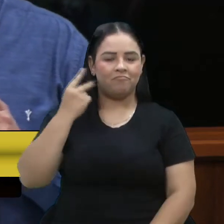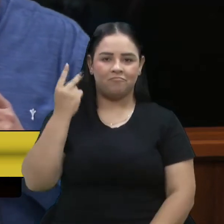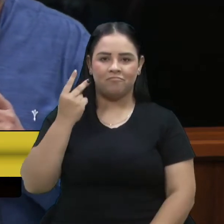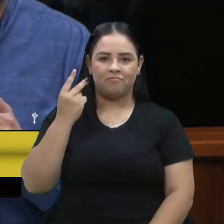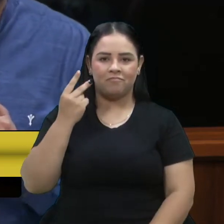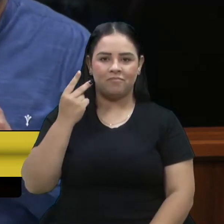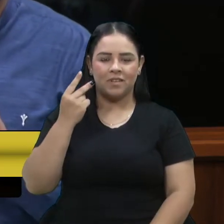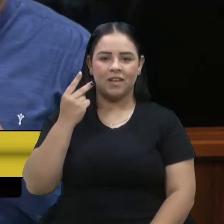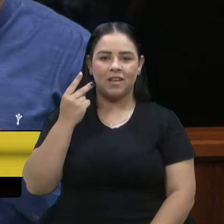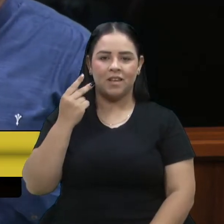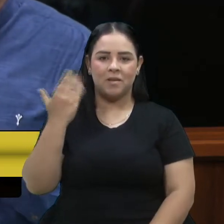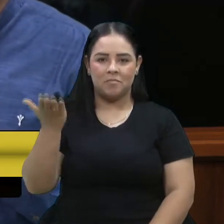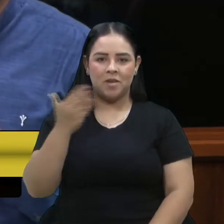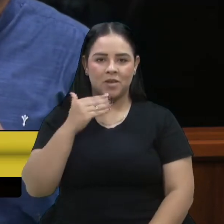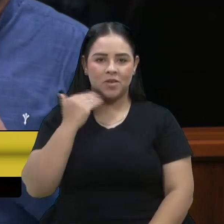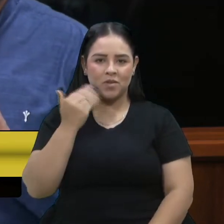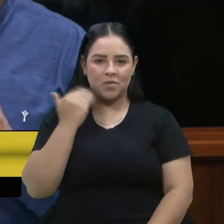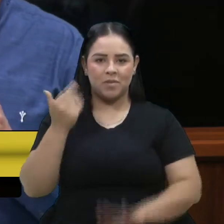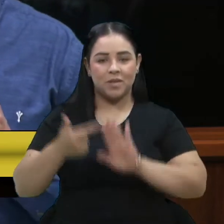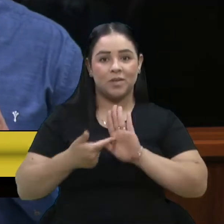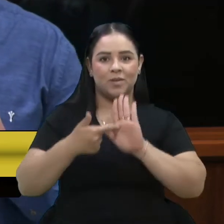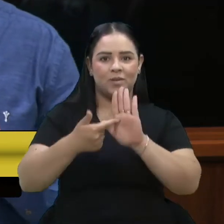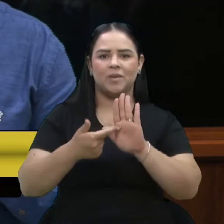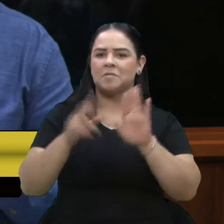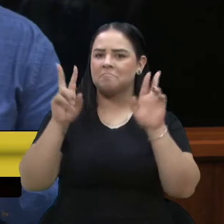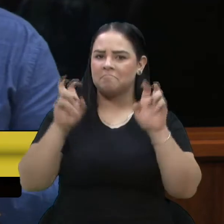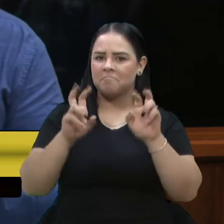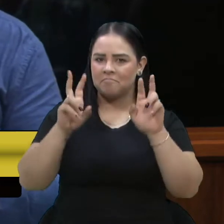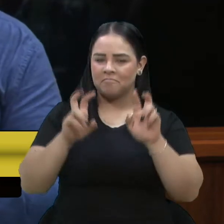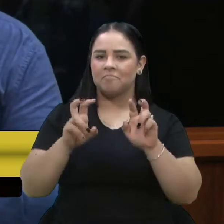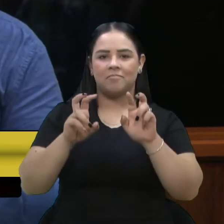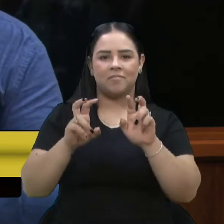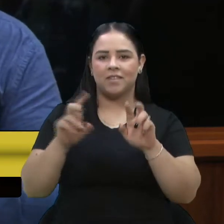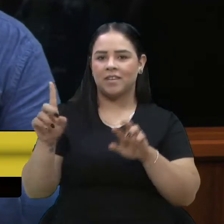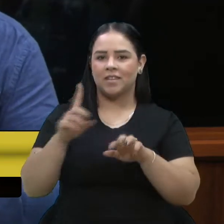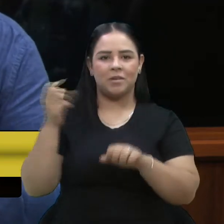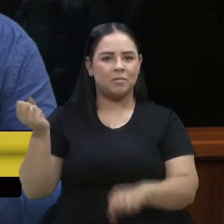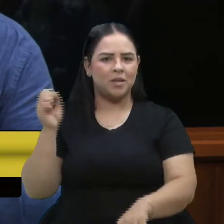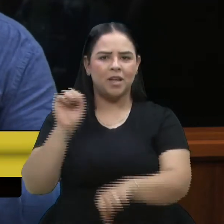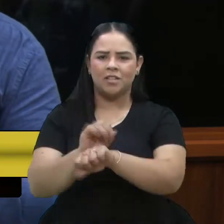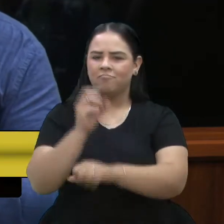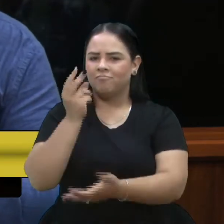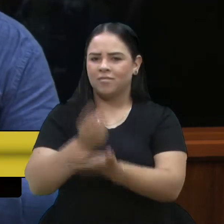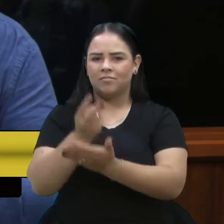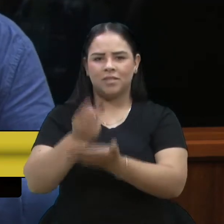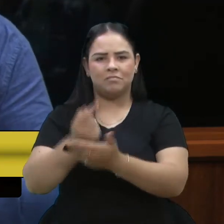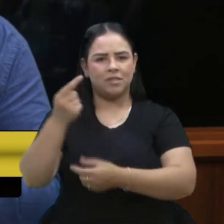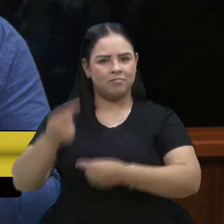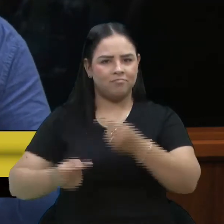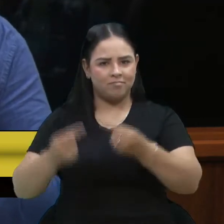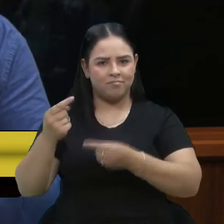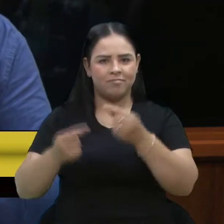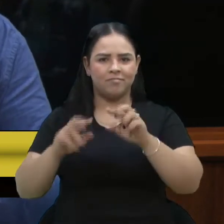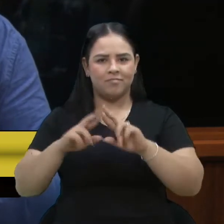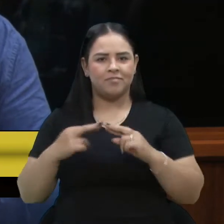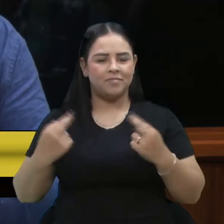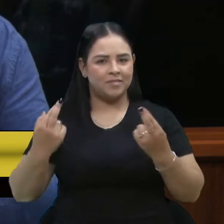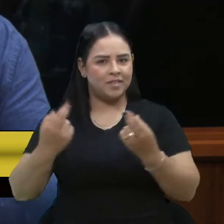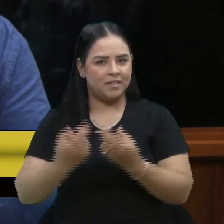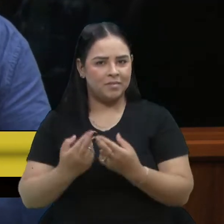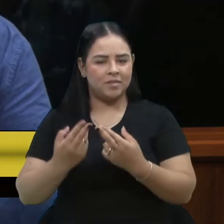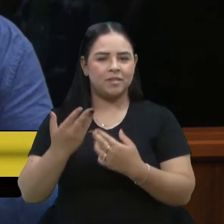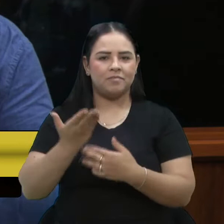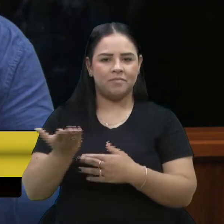apresentou esse tema, e foi incansável nas discussões, nas reuniões, para